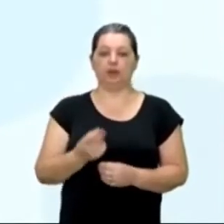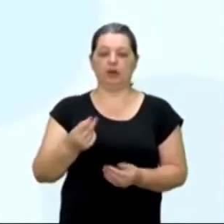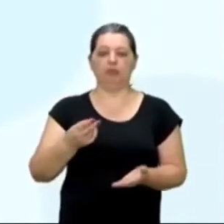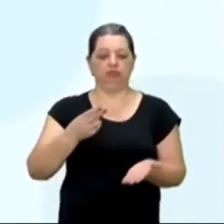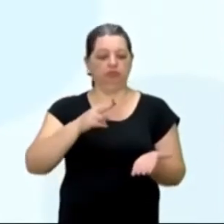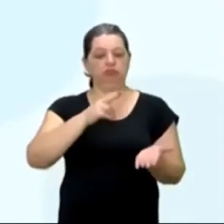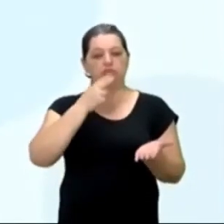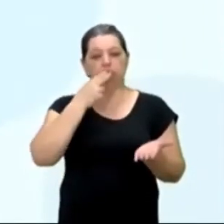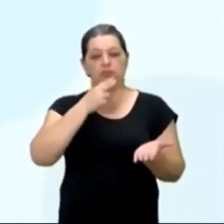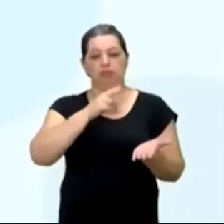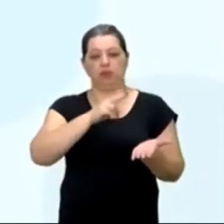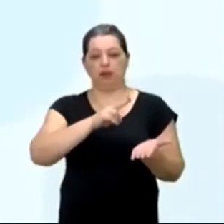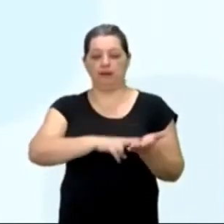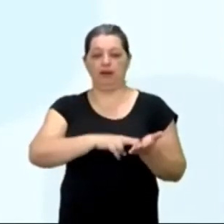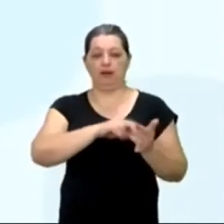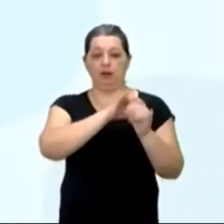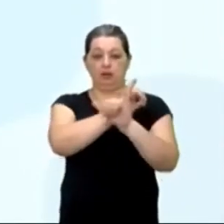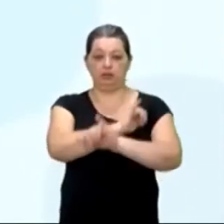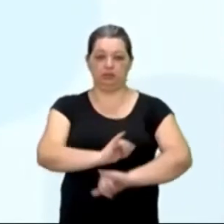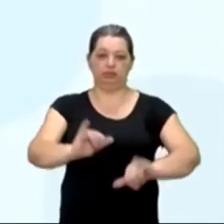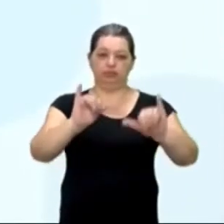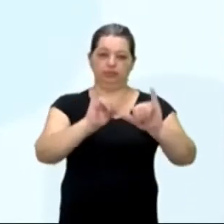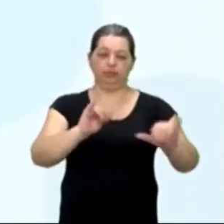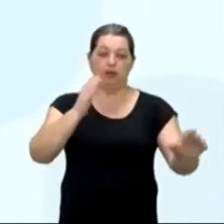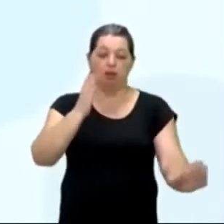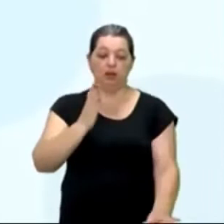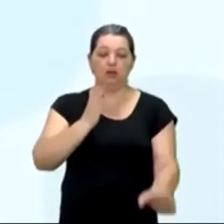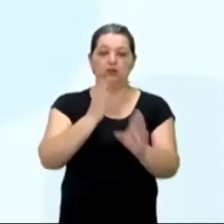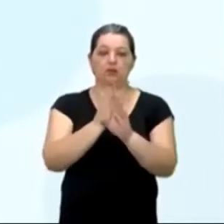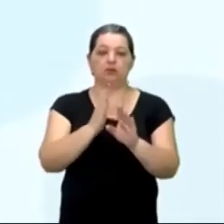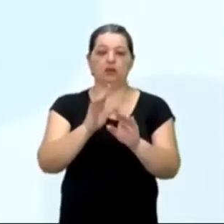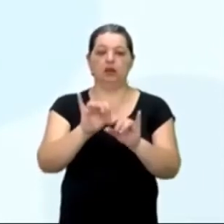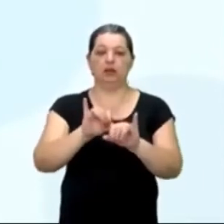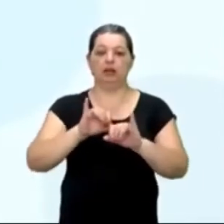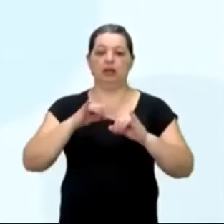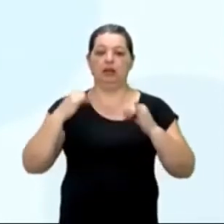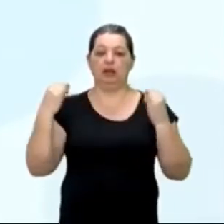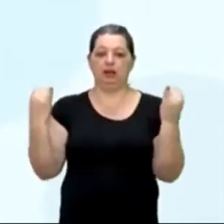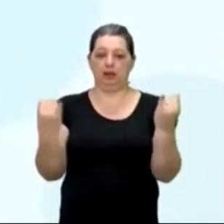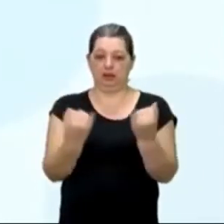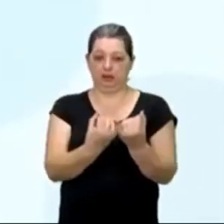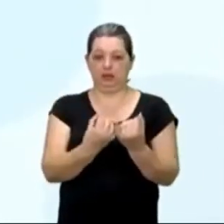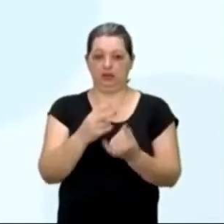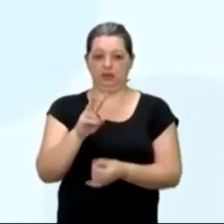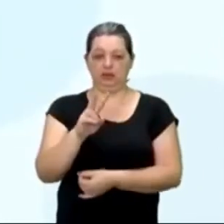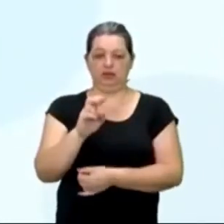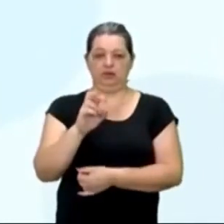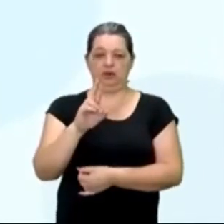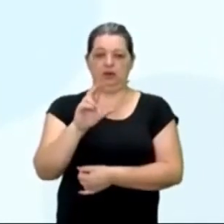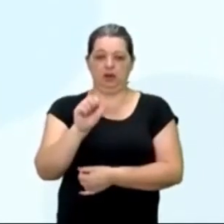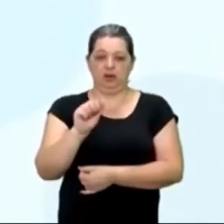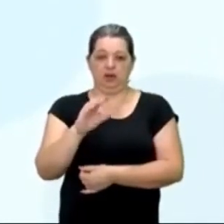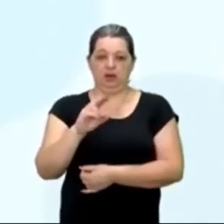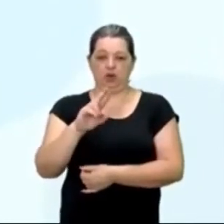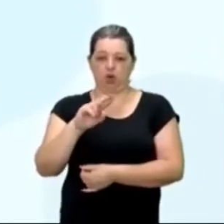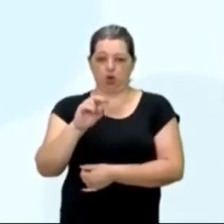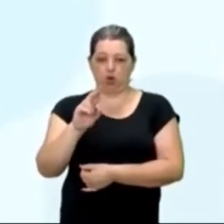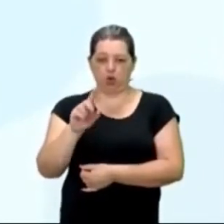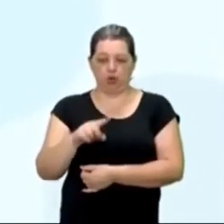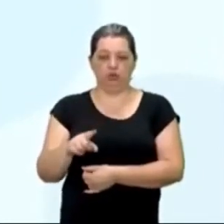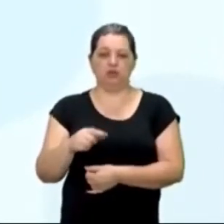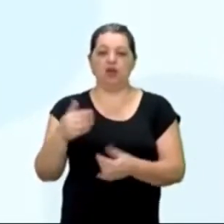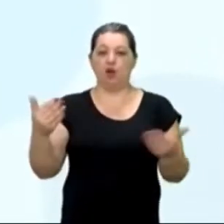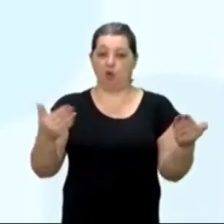comunicando, o, sobre o descobrimento, da ilha de Vera Cruz, hoje, Brasil, olha, ilha de Vera Cruz,